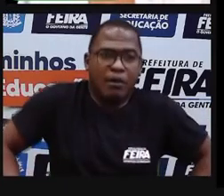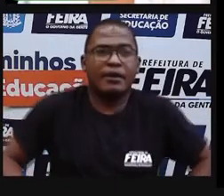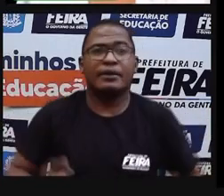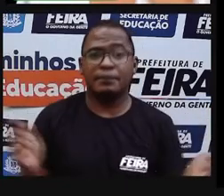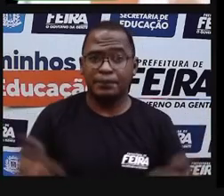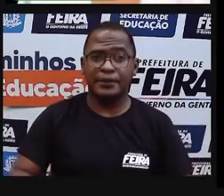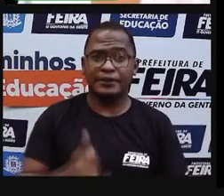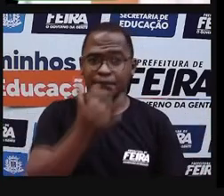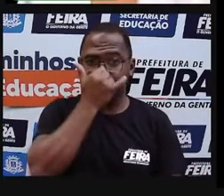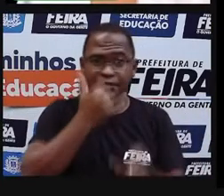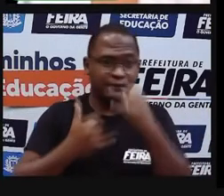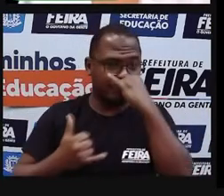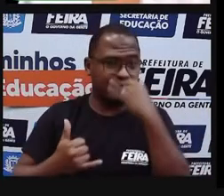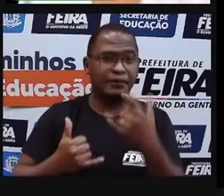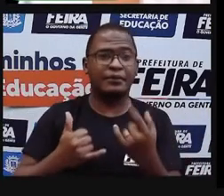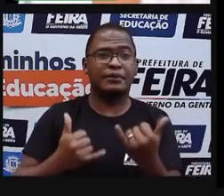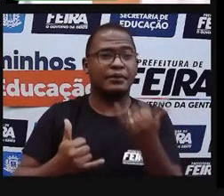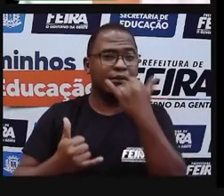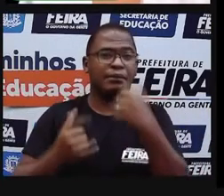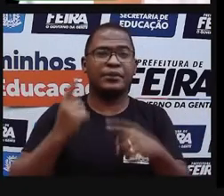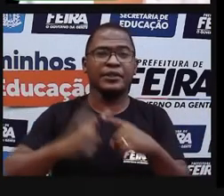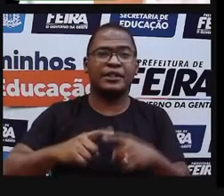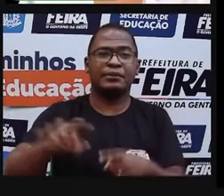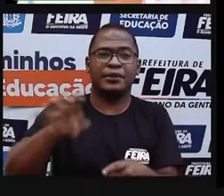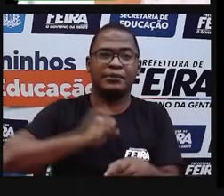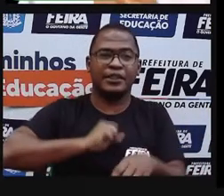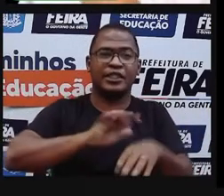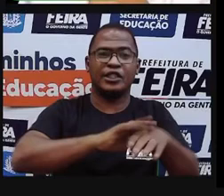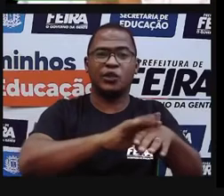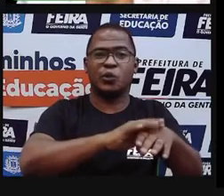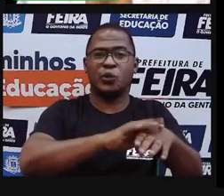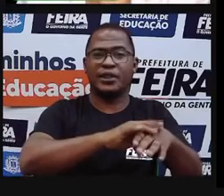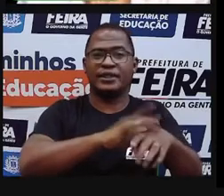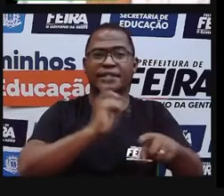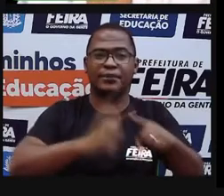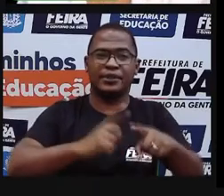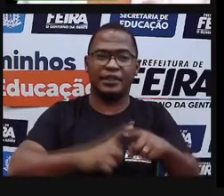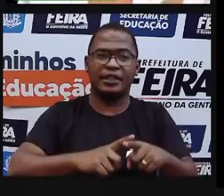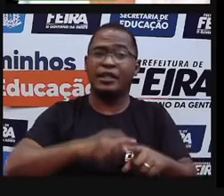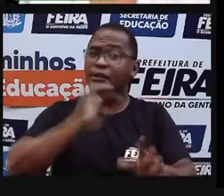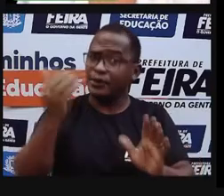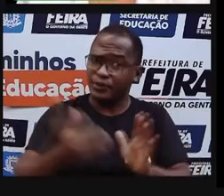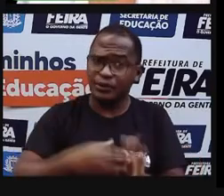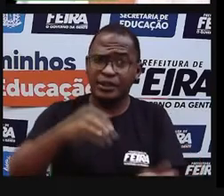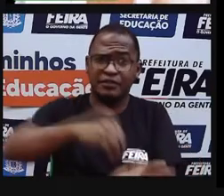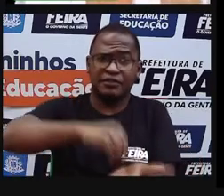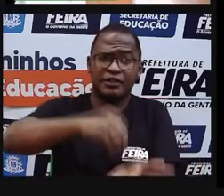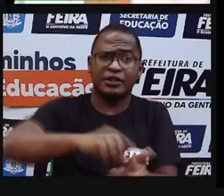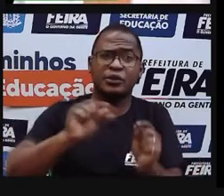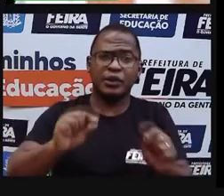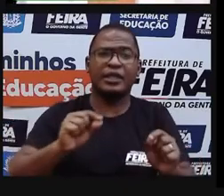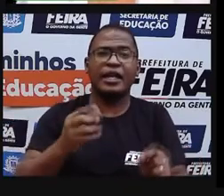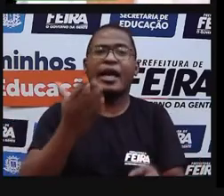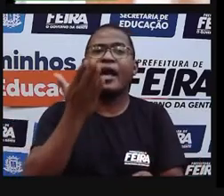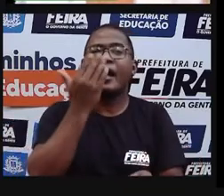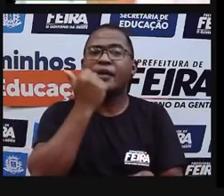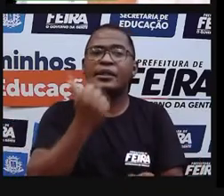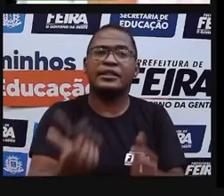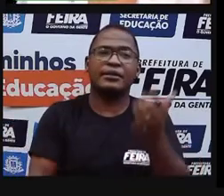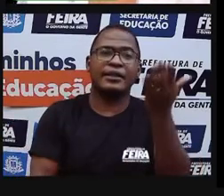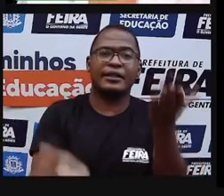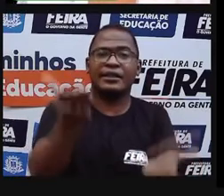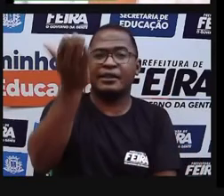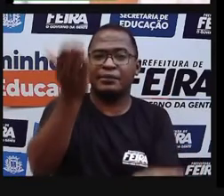humor. Quando a gente tem uma alimentação boa, equilibrada. Afasta a doença. Então, aí a gente trabalha com a prevenção. Quando a gente pensa numa alimentação